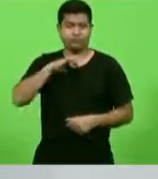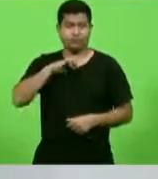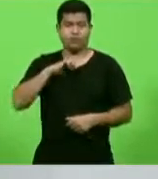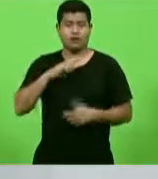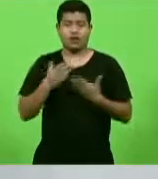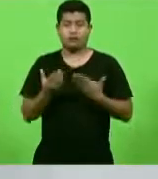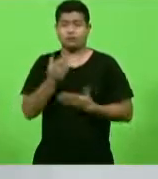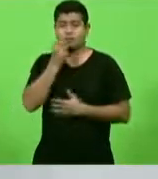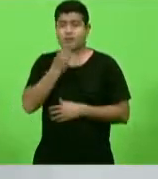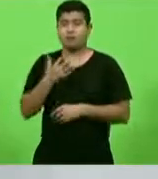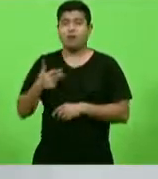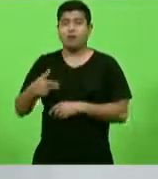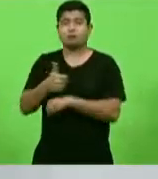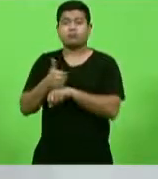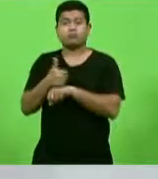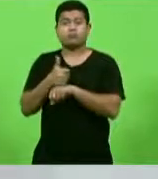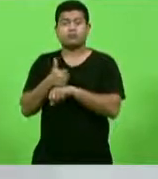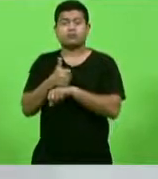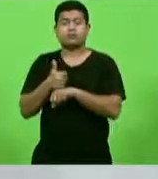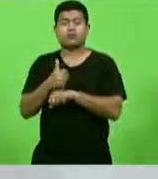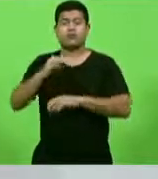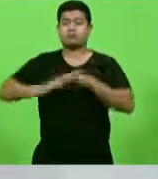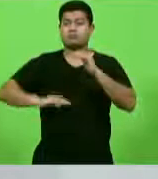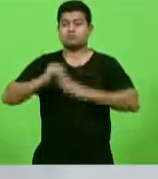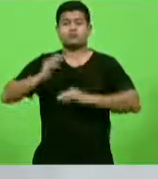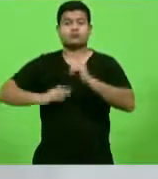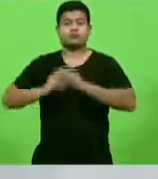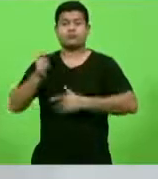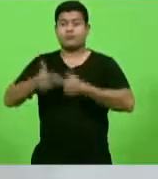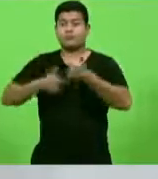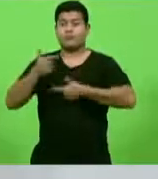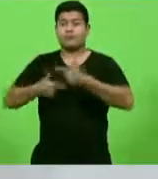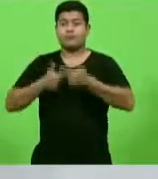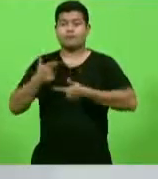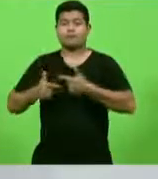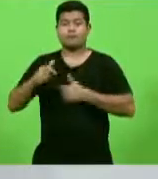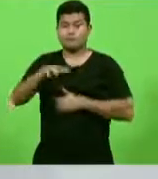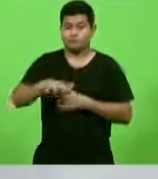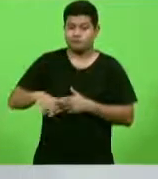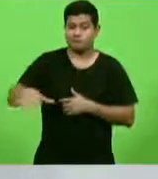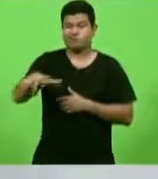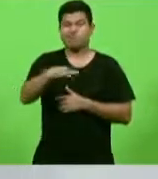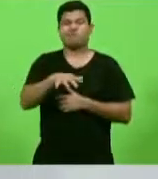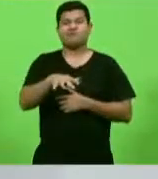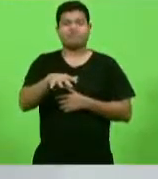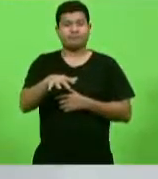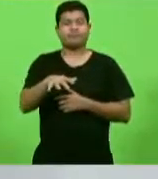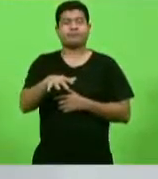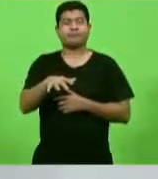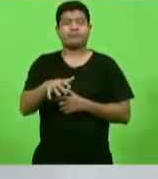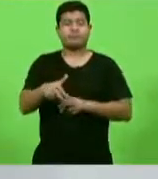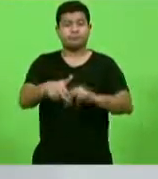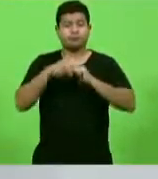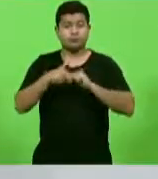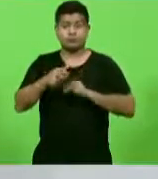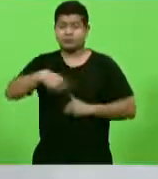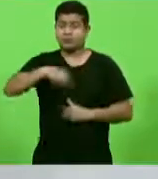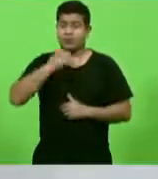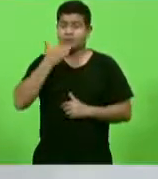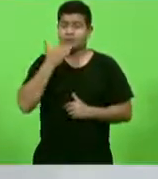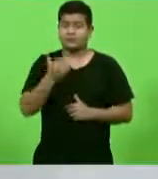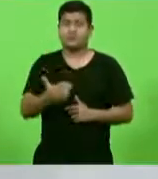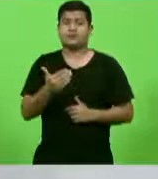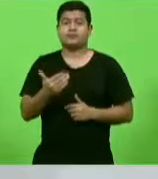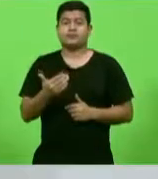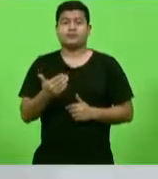profissionais atuando no seu espaço de habilitação. Por isso, nós pedimos